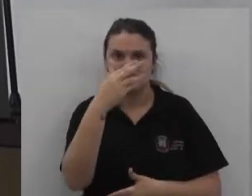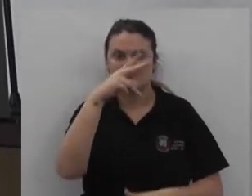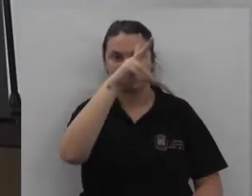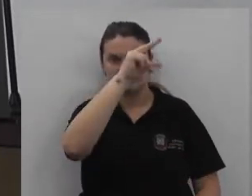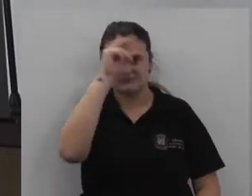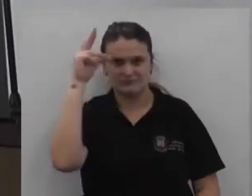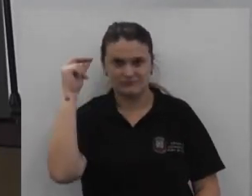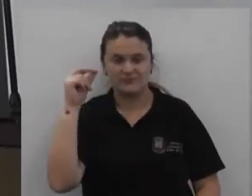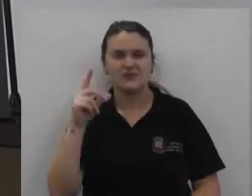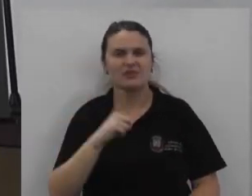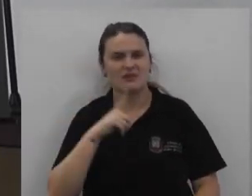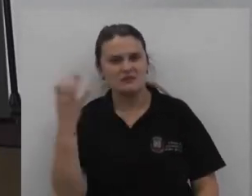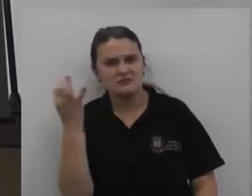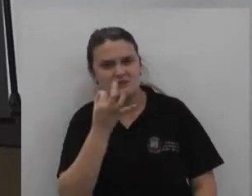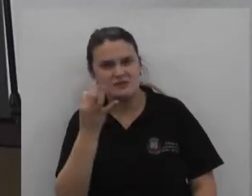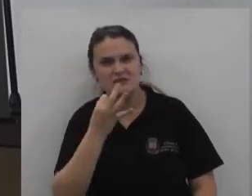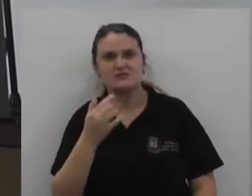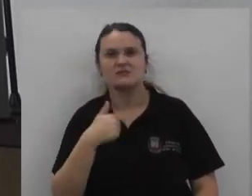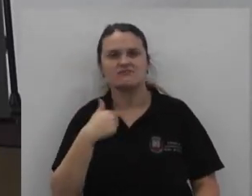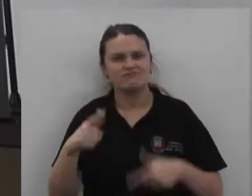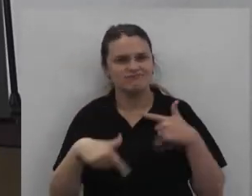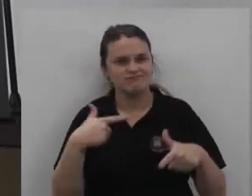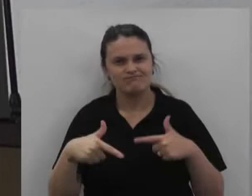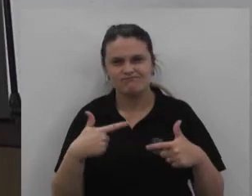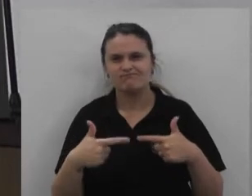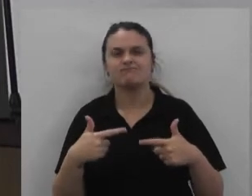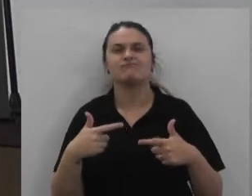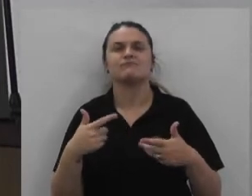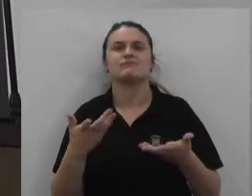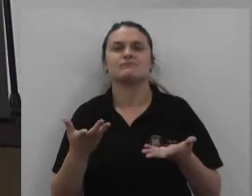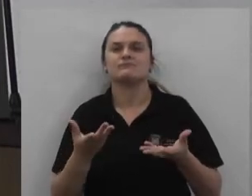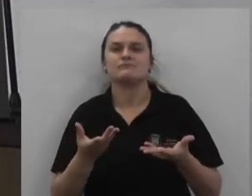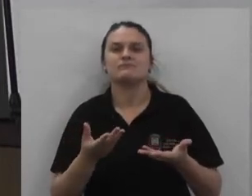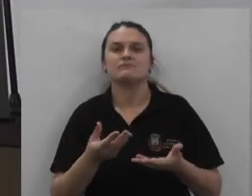Mas podem ter certeza A gente trabalha De forma